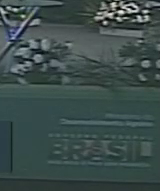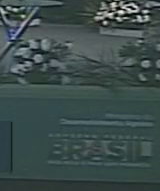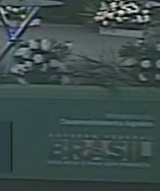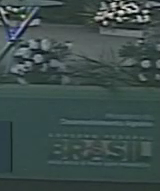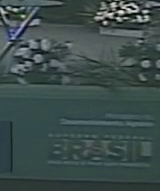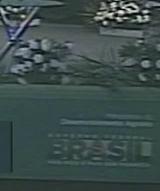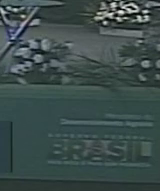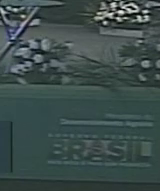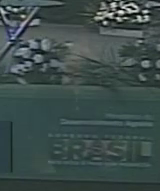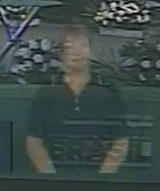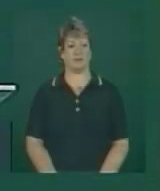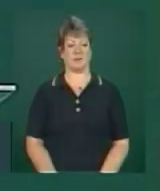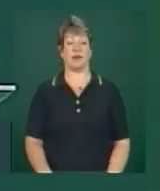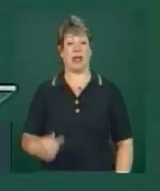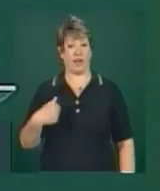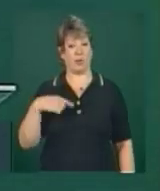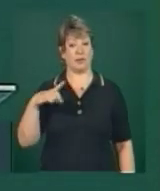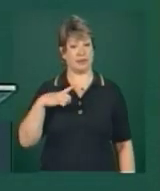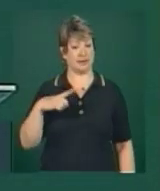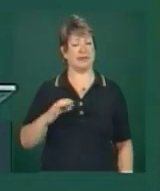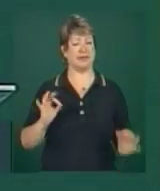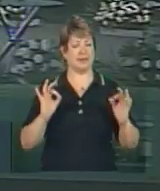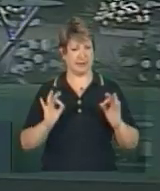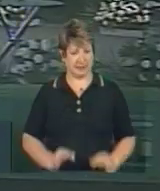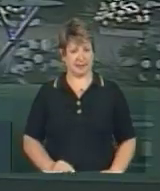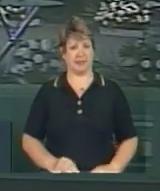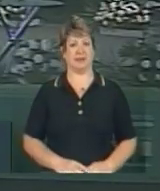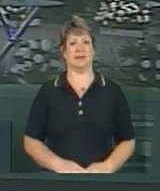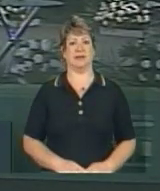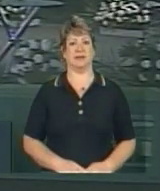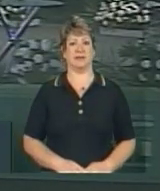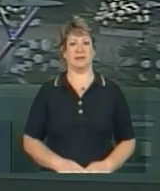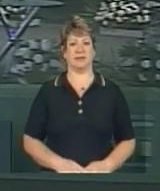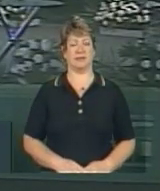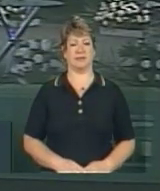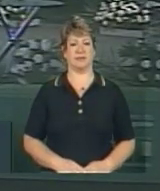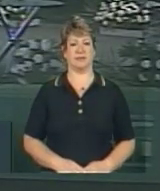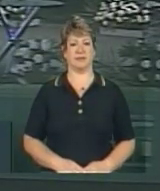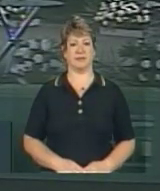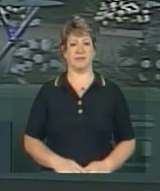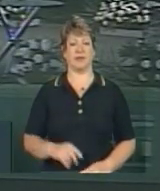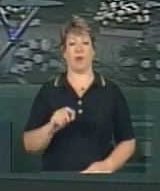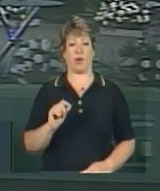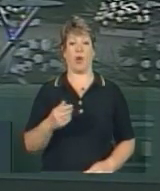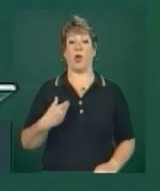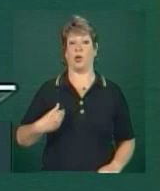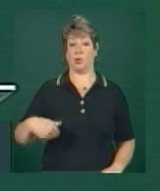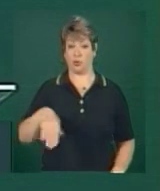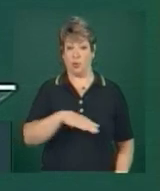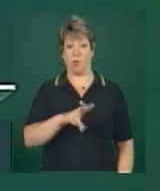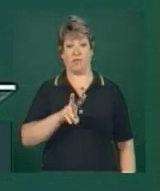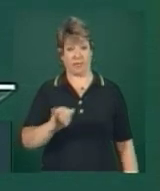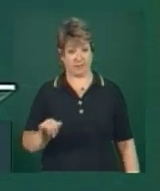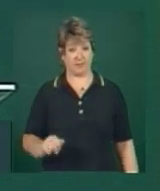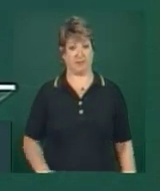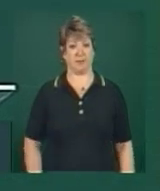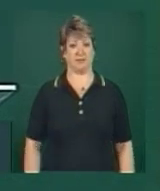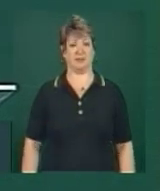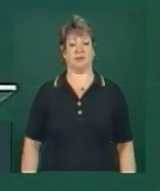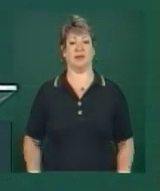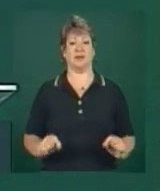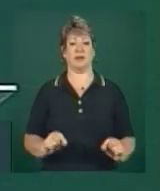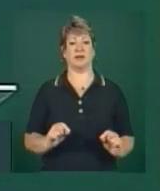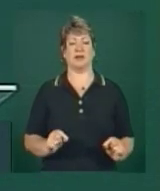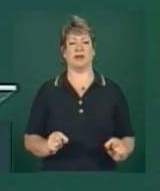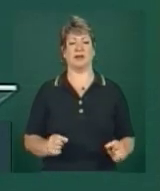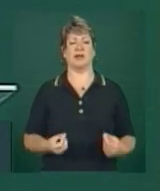Eu tenho certeza que nós iremos dar